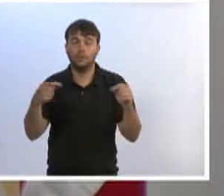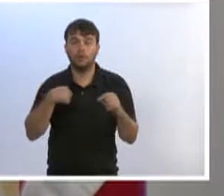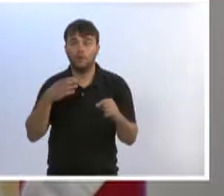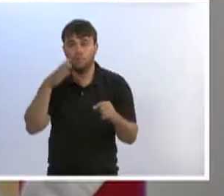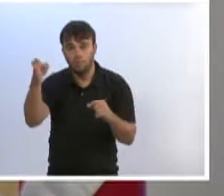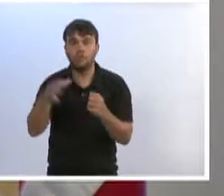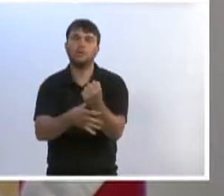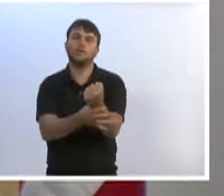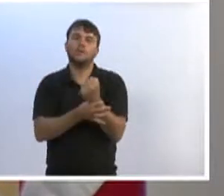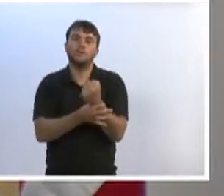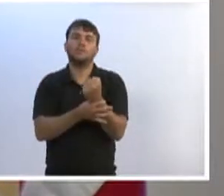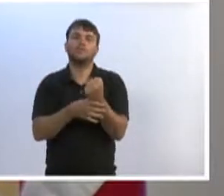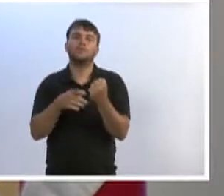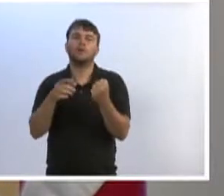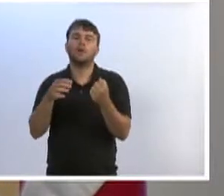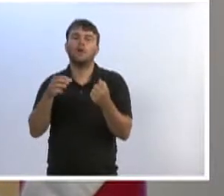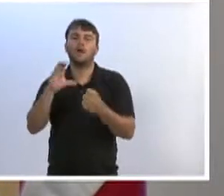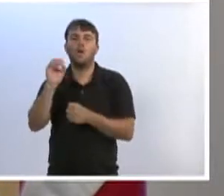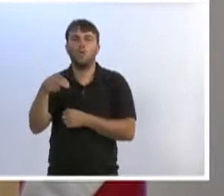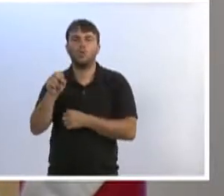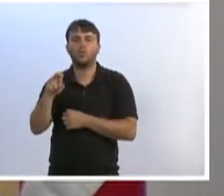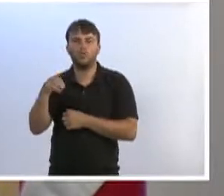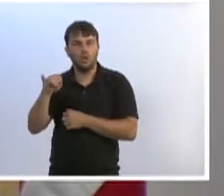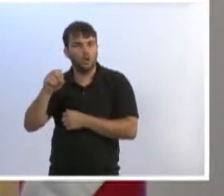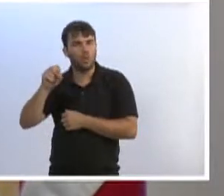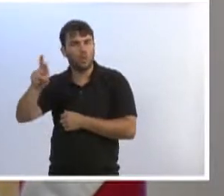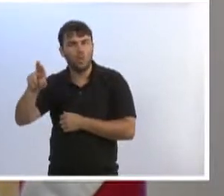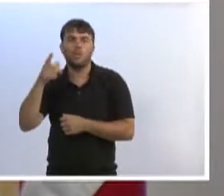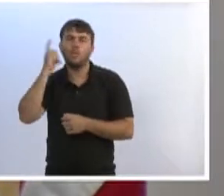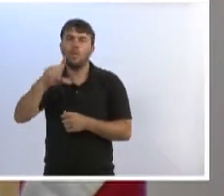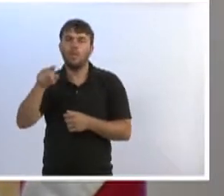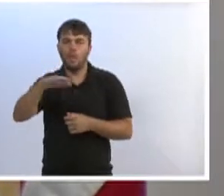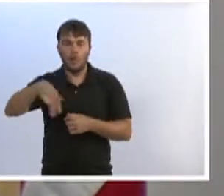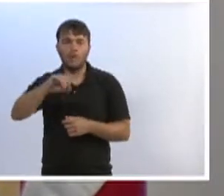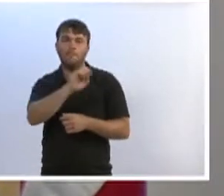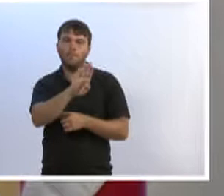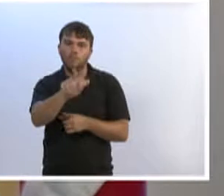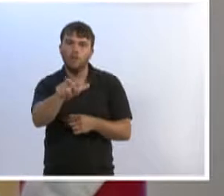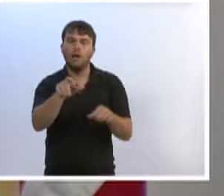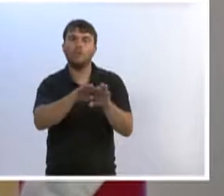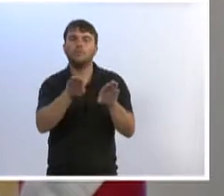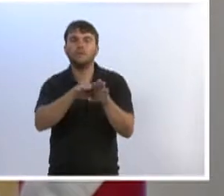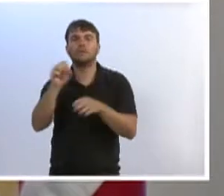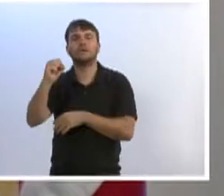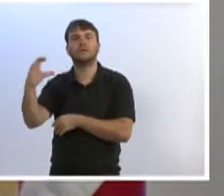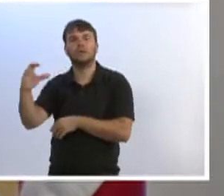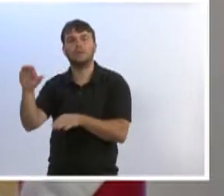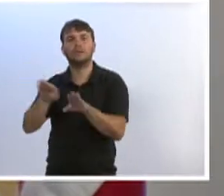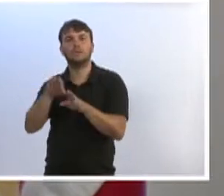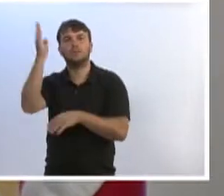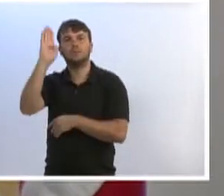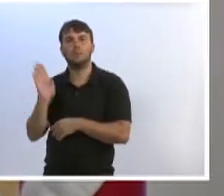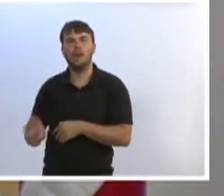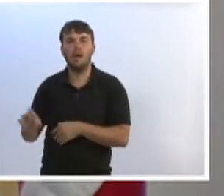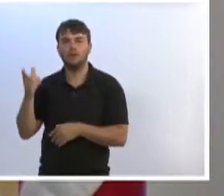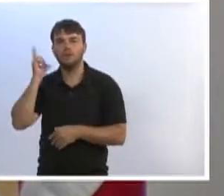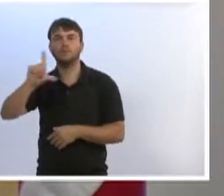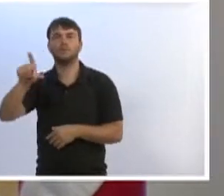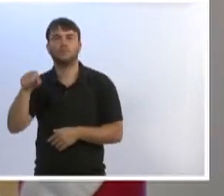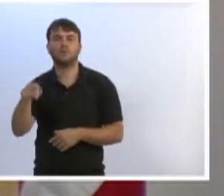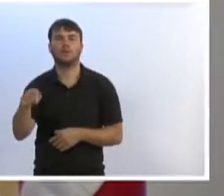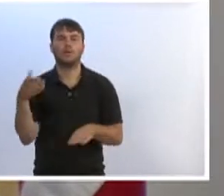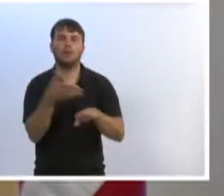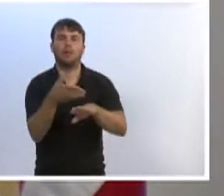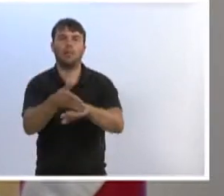Fortalece a defesa do consumidor de Blumenau, fortalece a defesa do consumidor de Santa Catarina, fortalece a defesa do comissor do Brasil, onde nós